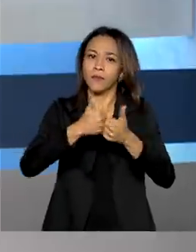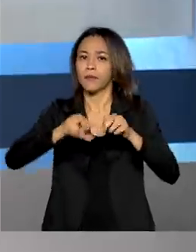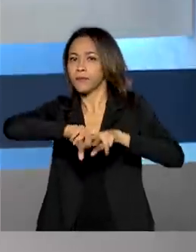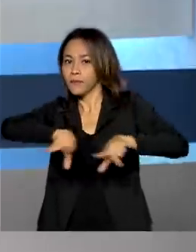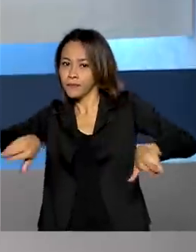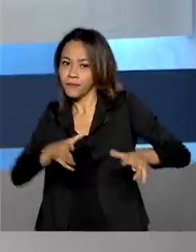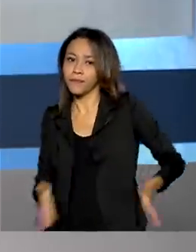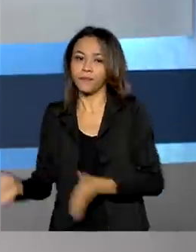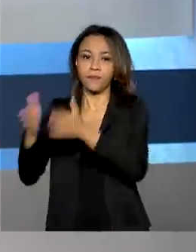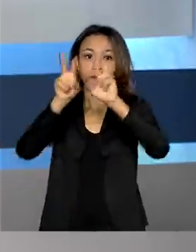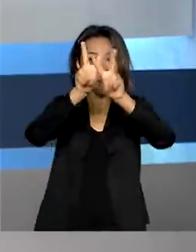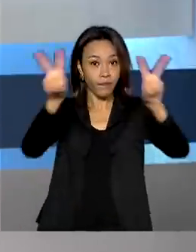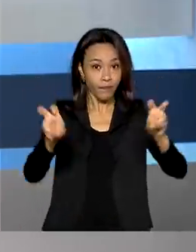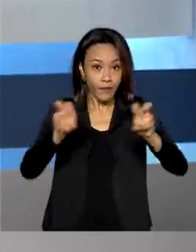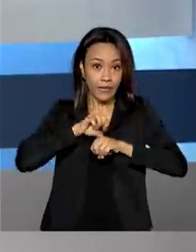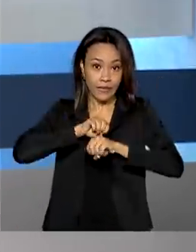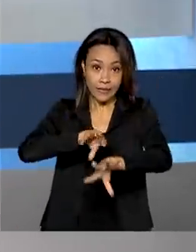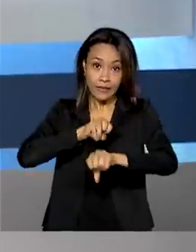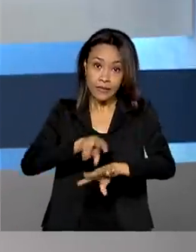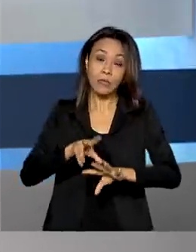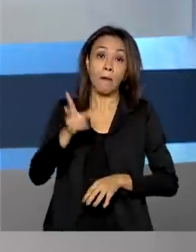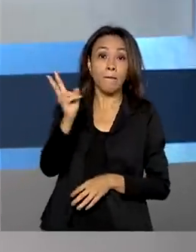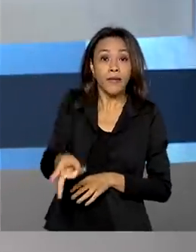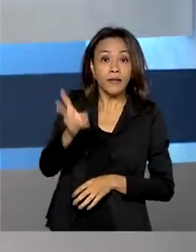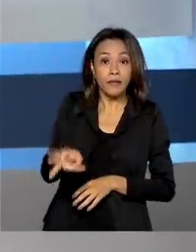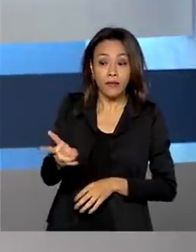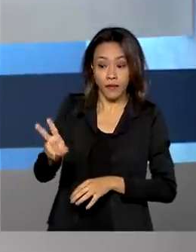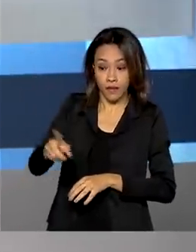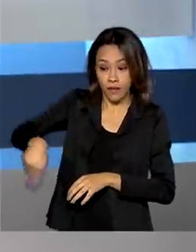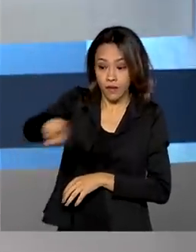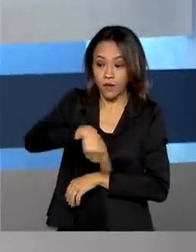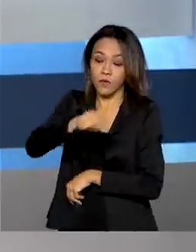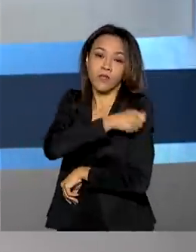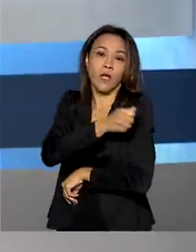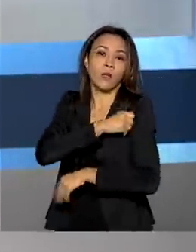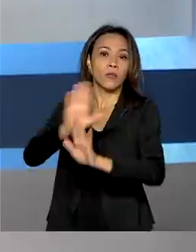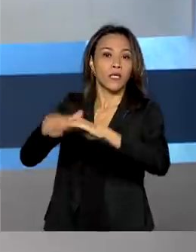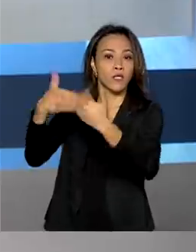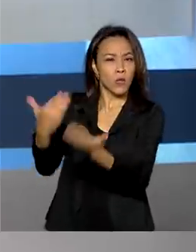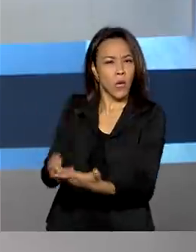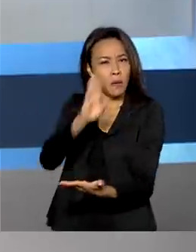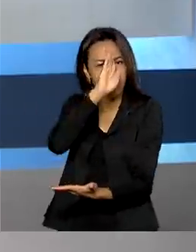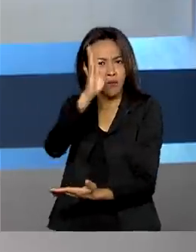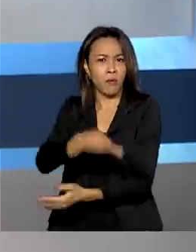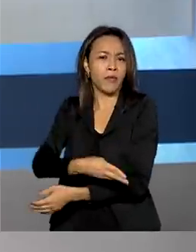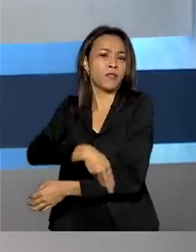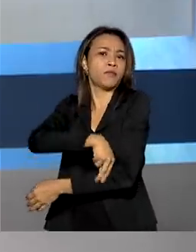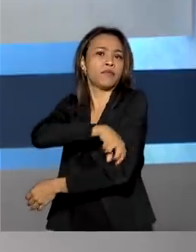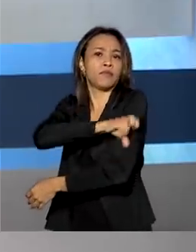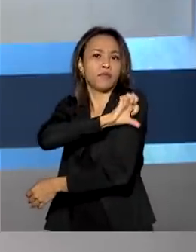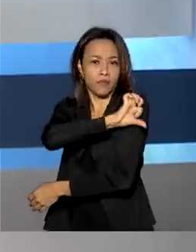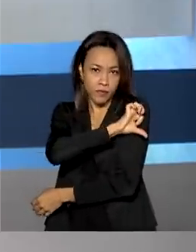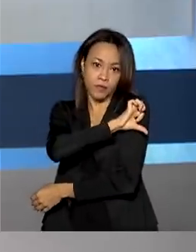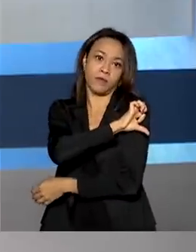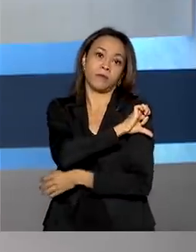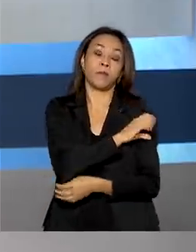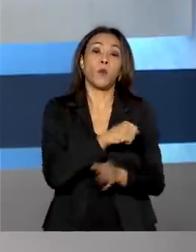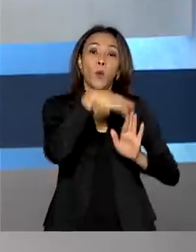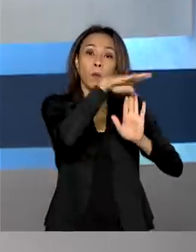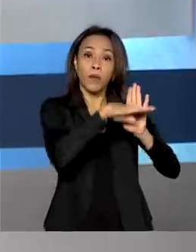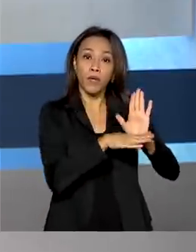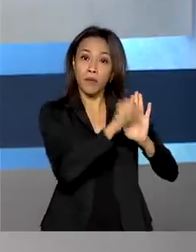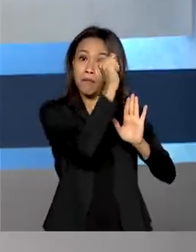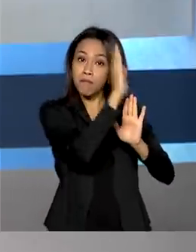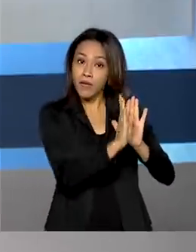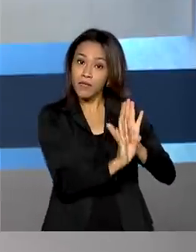educação. Para incentivar a permanência de alunos na escola, principalmente nos anos finais do ensino fundamental, o programa Brasil na